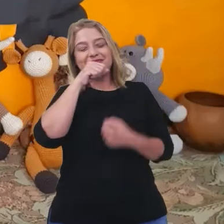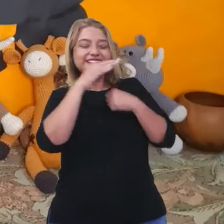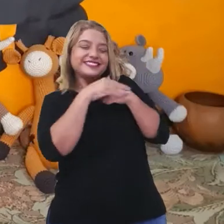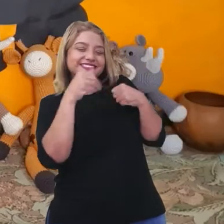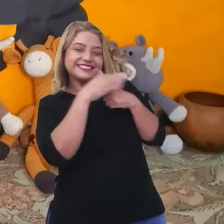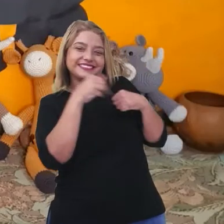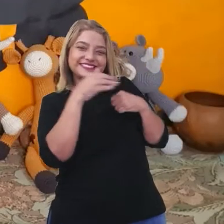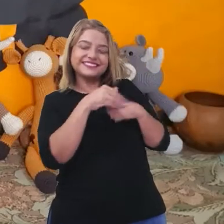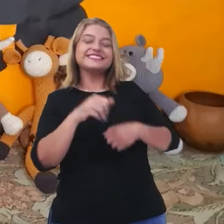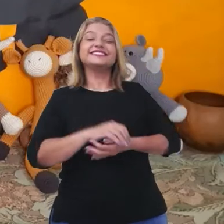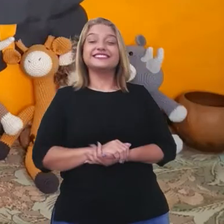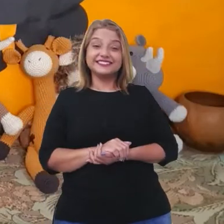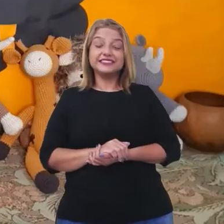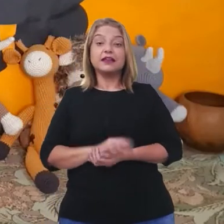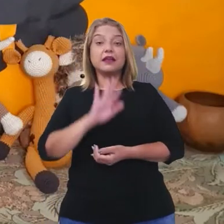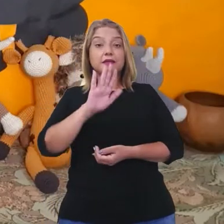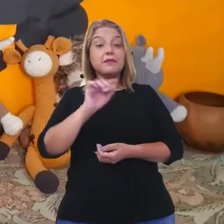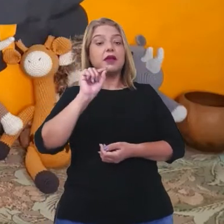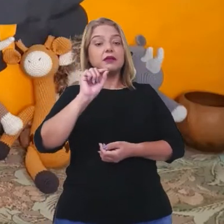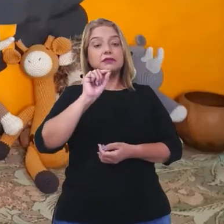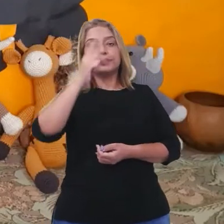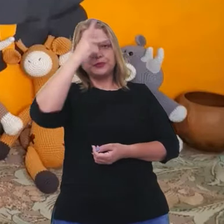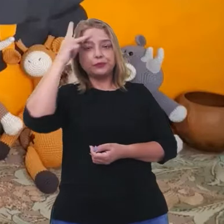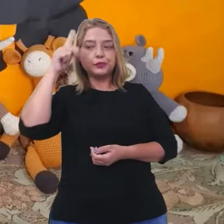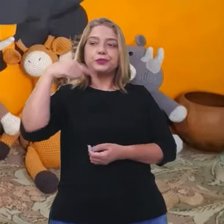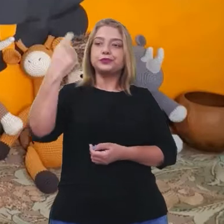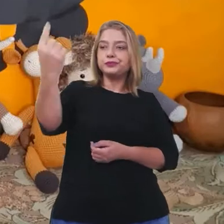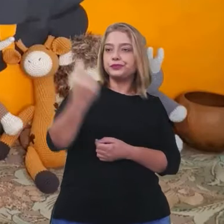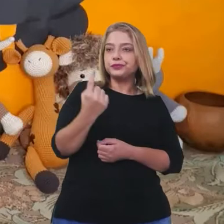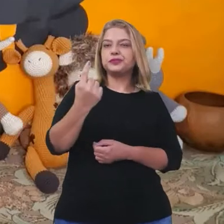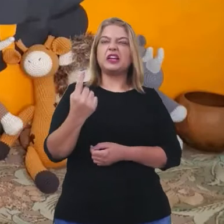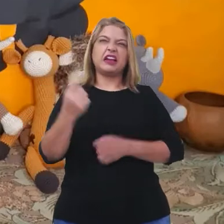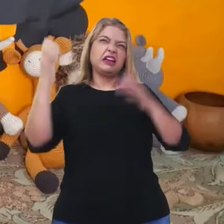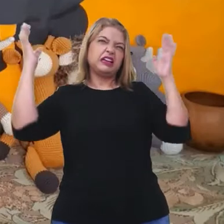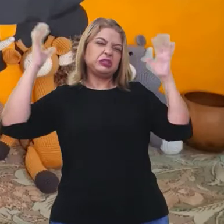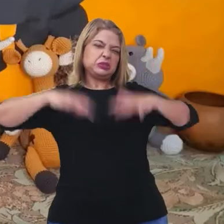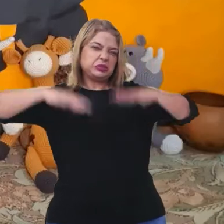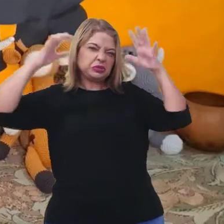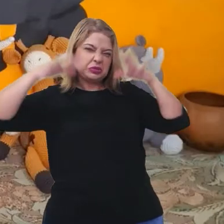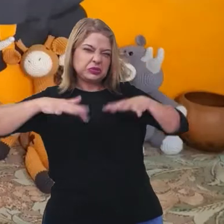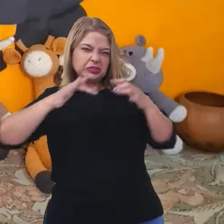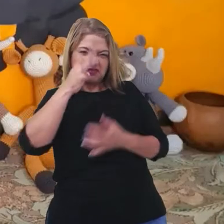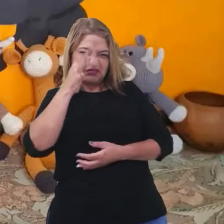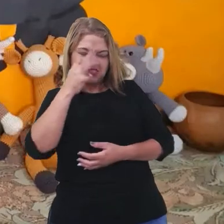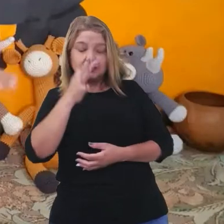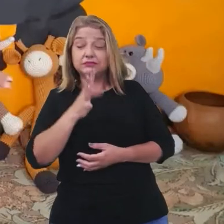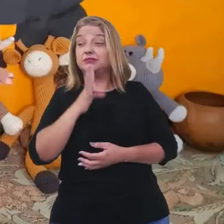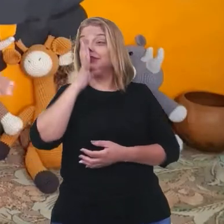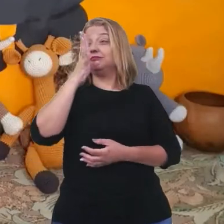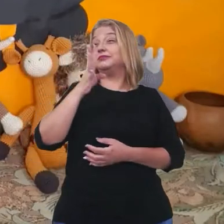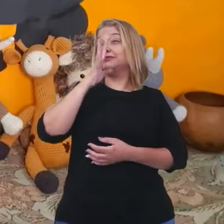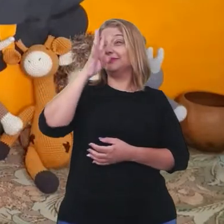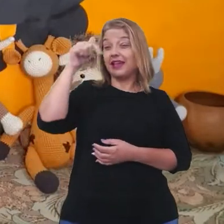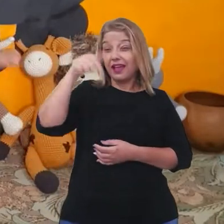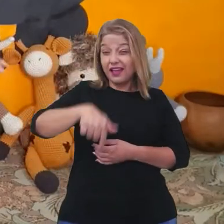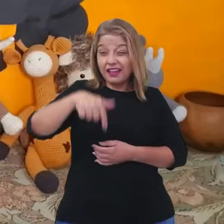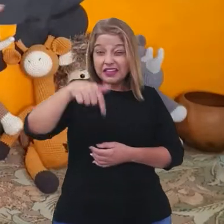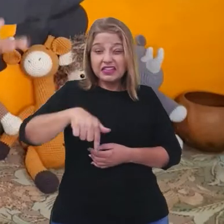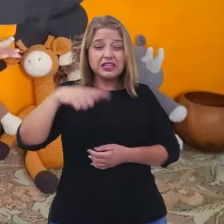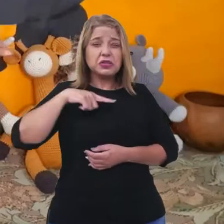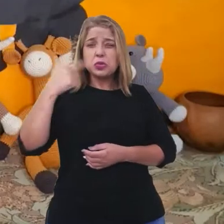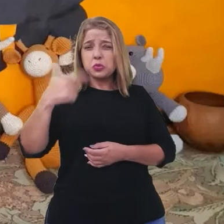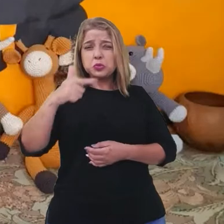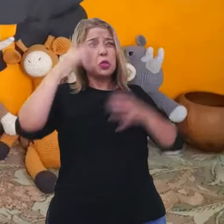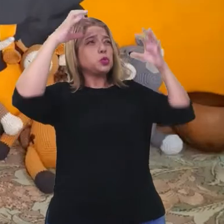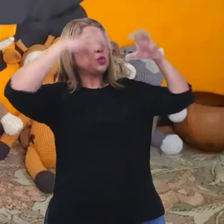da mãe, mas logo apareceu um para dizer, chuva de flores num lugar que mal tem